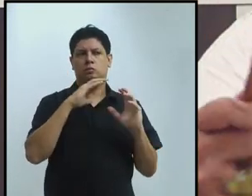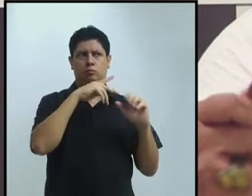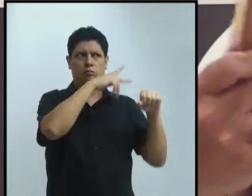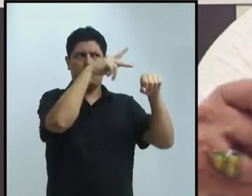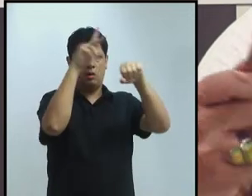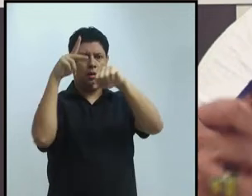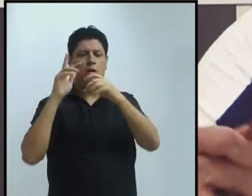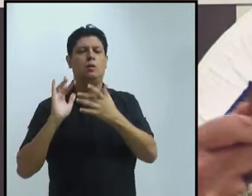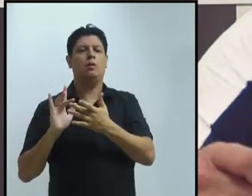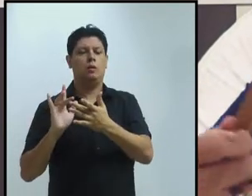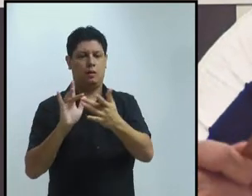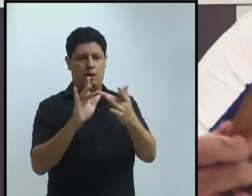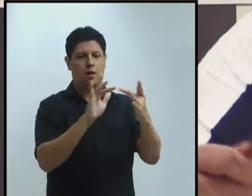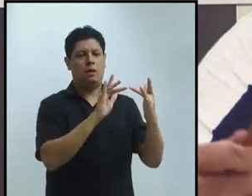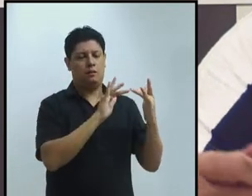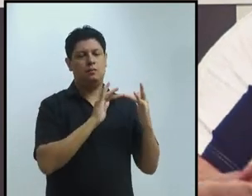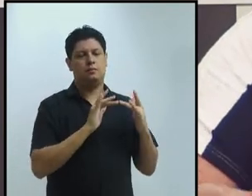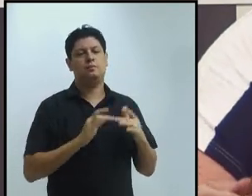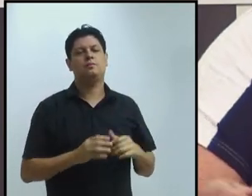Onde é que está? É aqui?